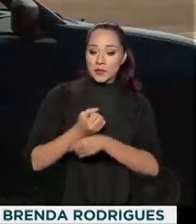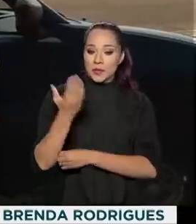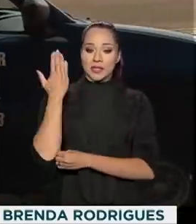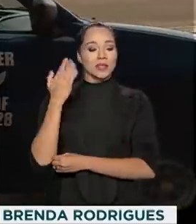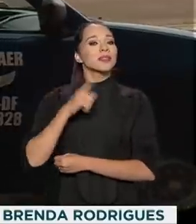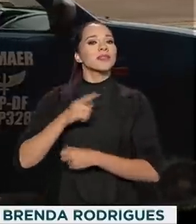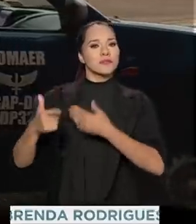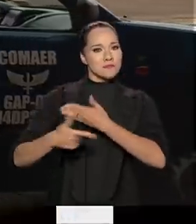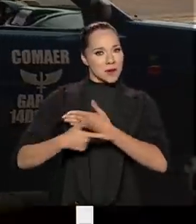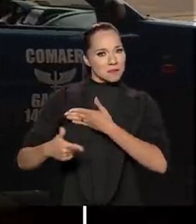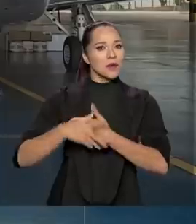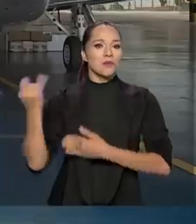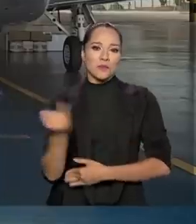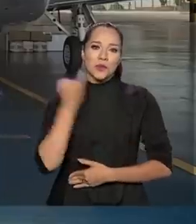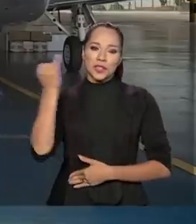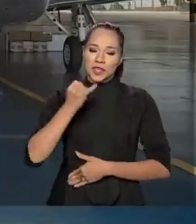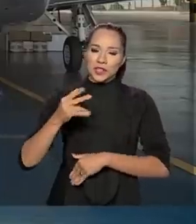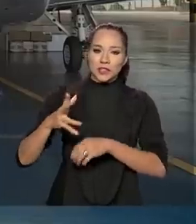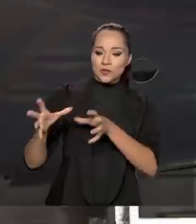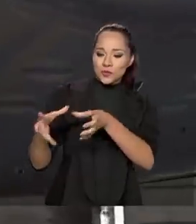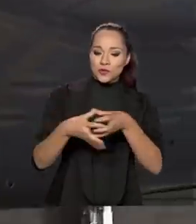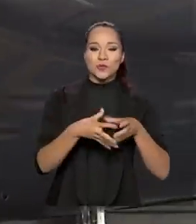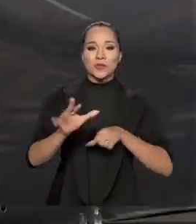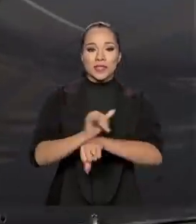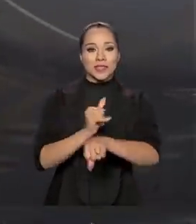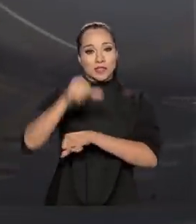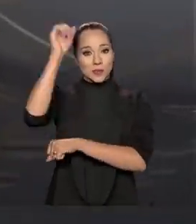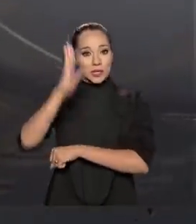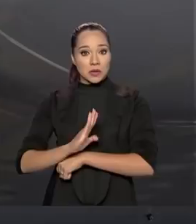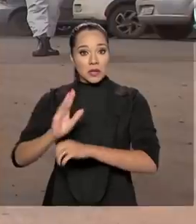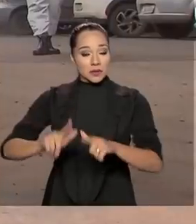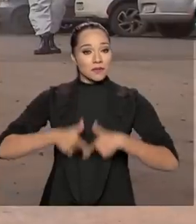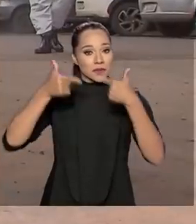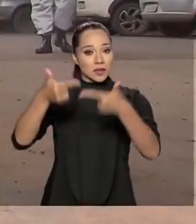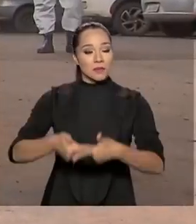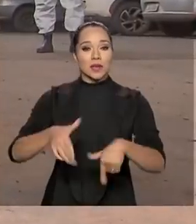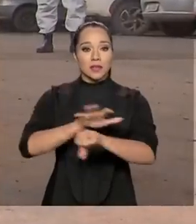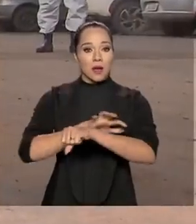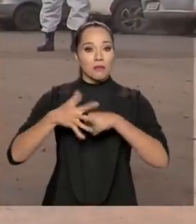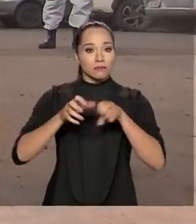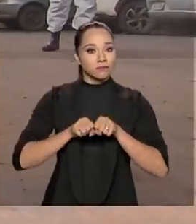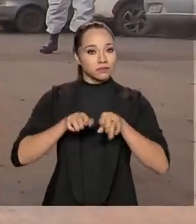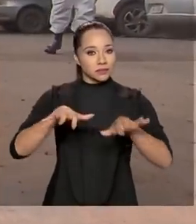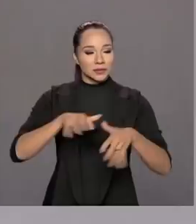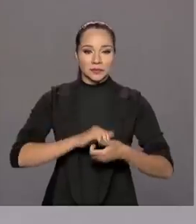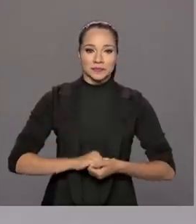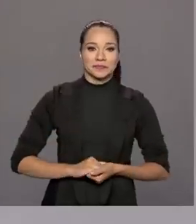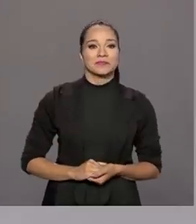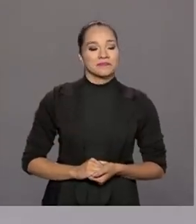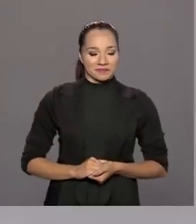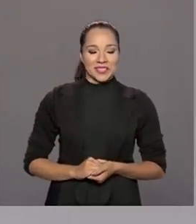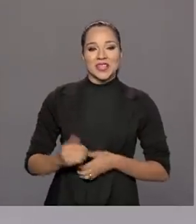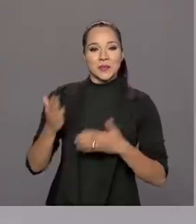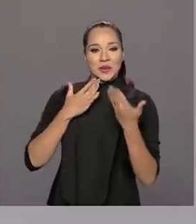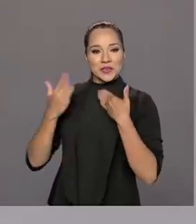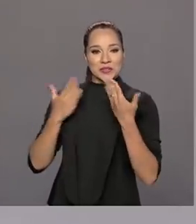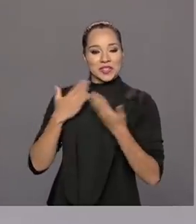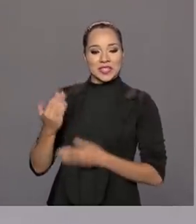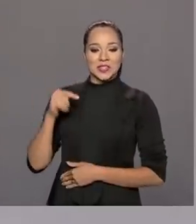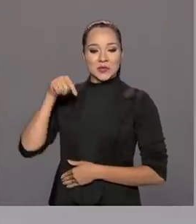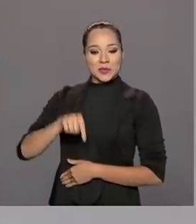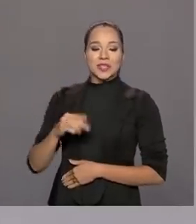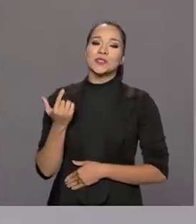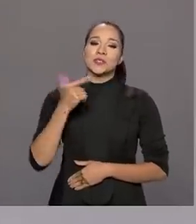teve um papel central no conjunto de ações do Brasil no enfrentamento à pandemia de Covid-19. Para conversar sobre